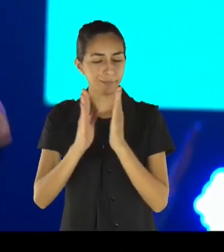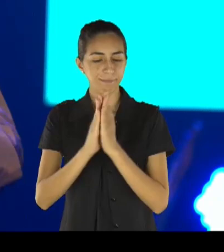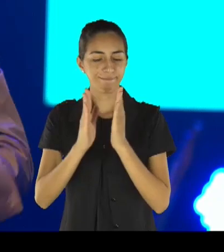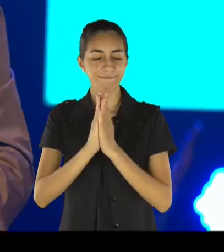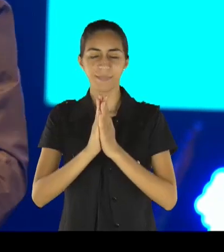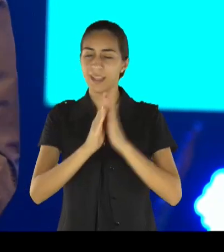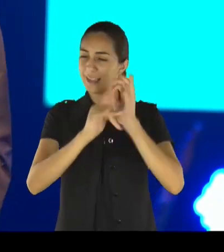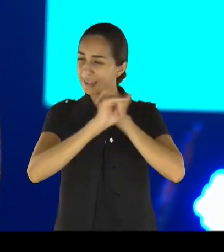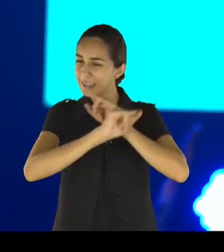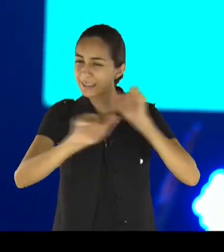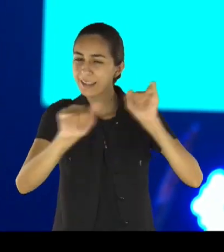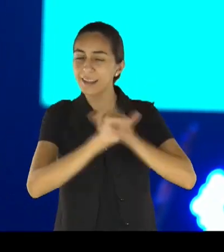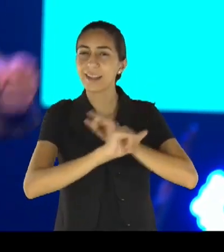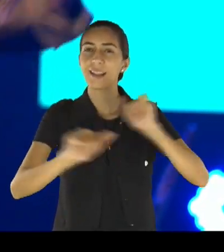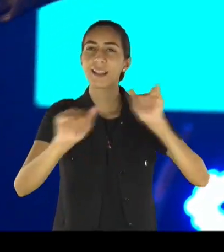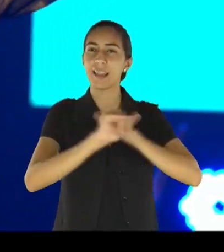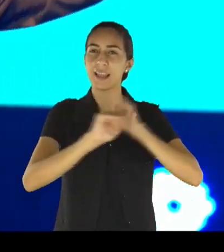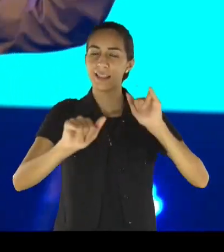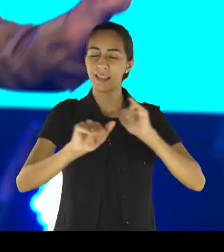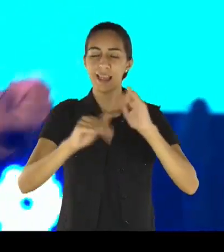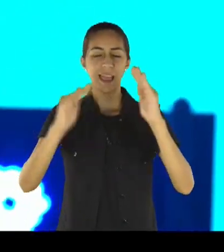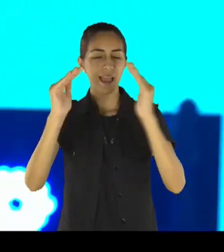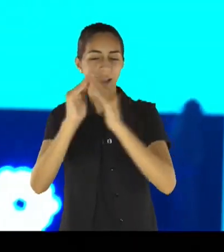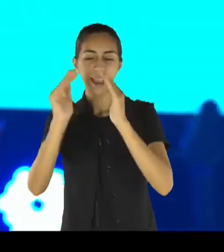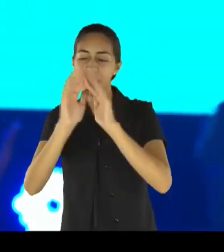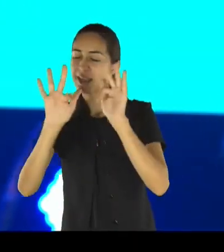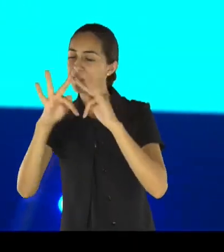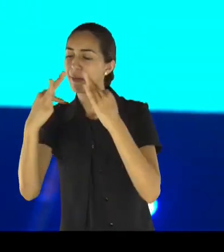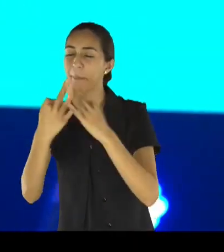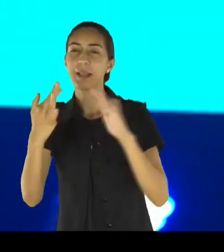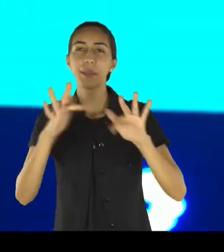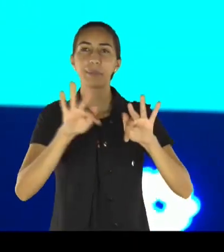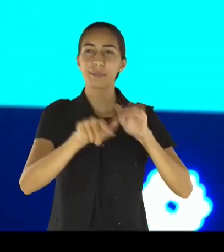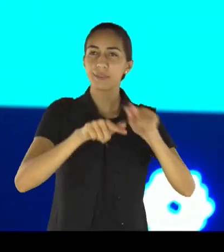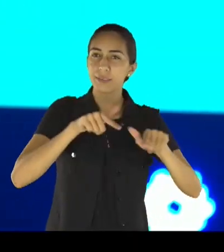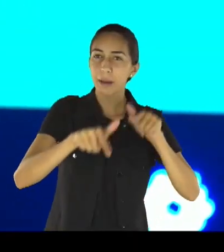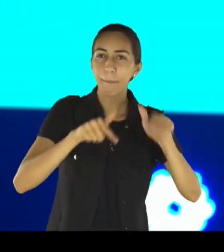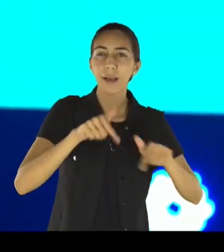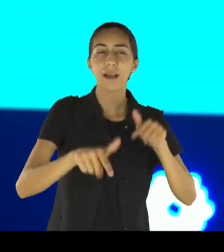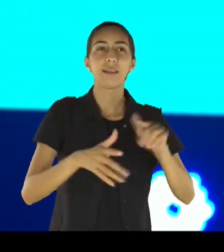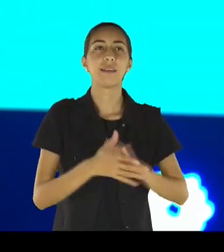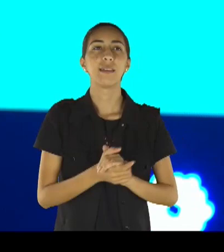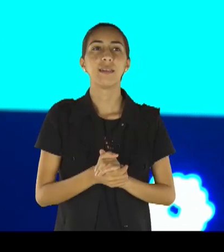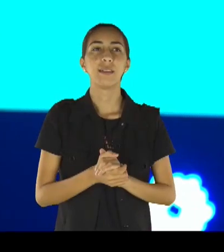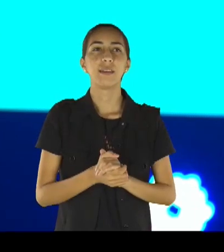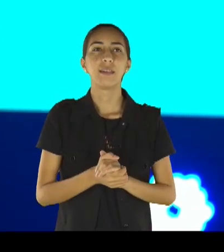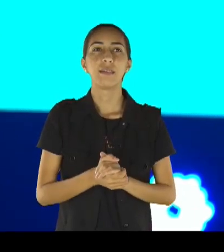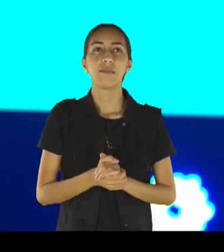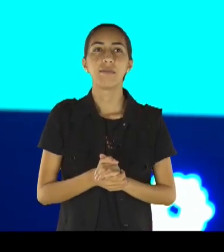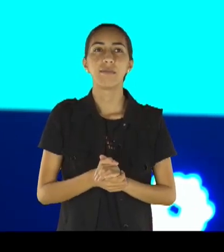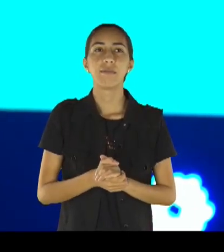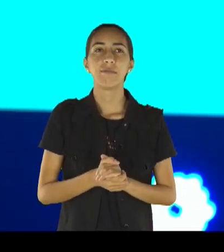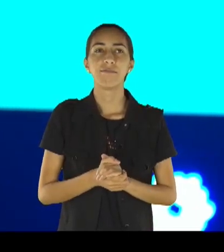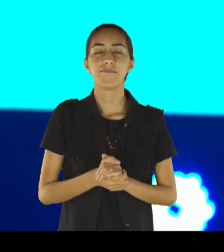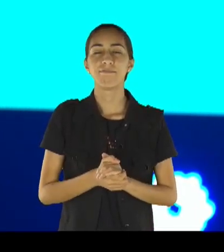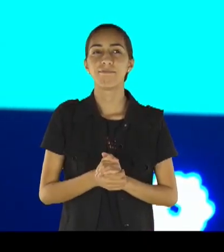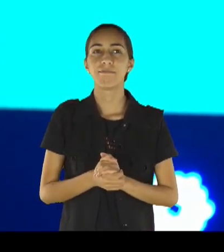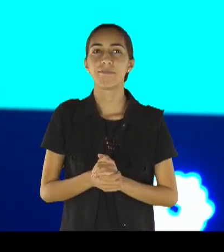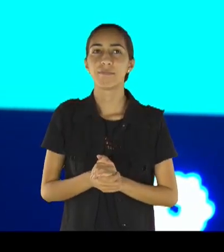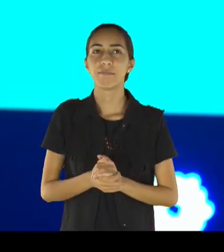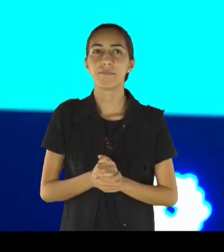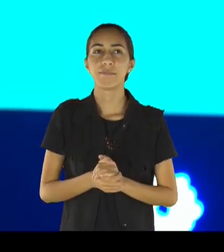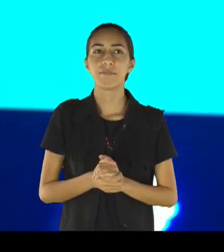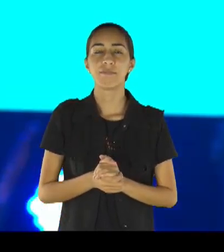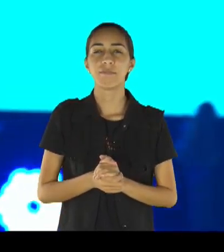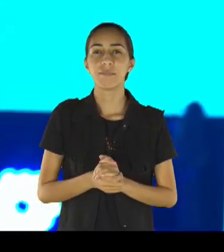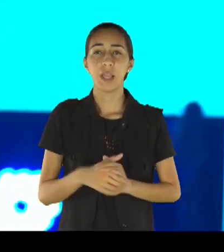declarando na sua casa, na sua família, no seu serviço, no seu investimento, no seu